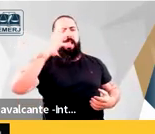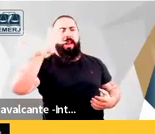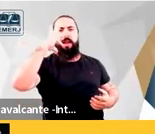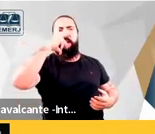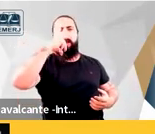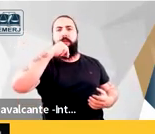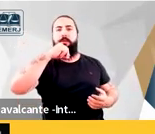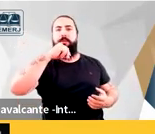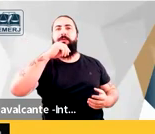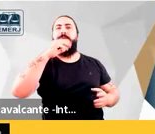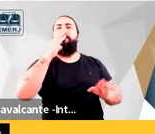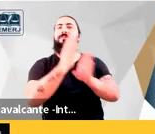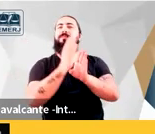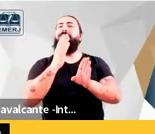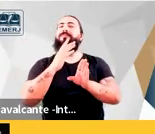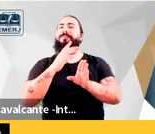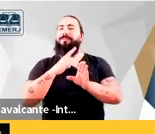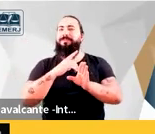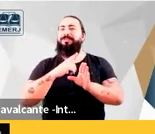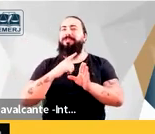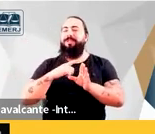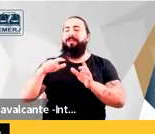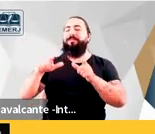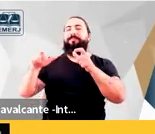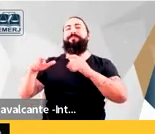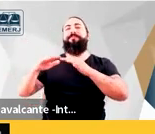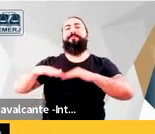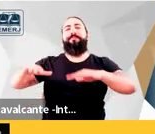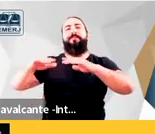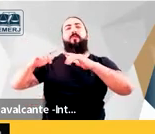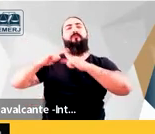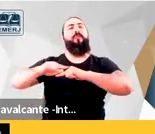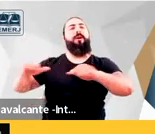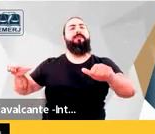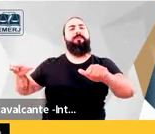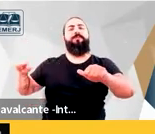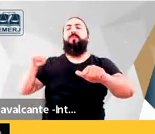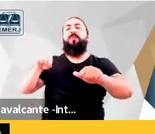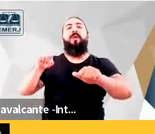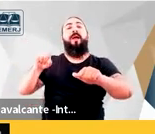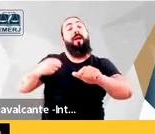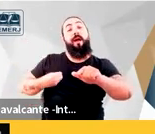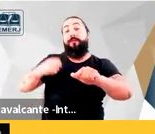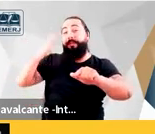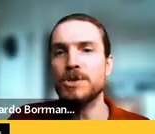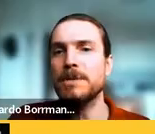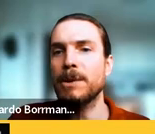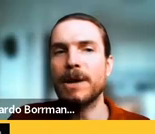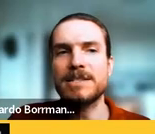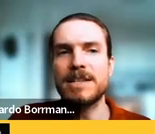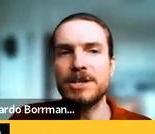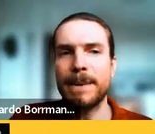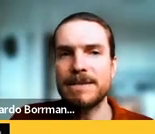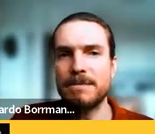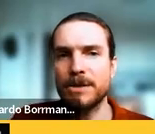desértica a vida intelectual brasileira ela dificilmente poderia nos interessar se não fosse